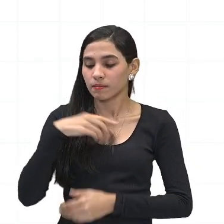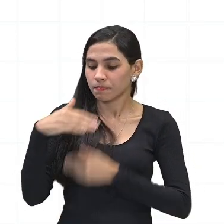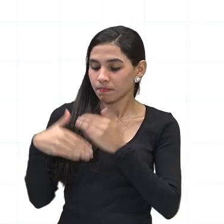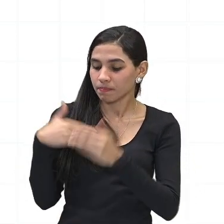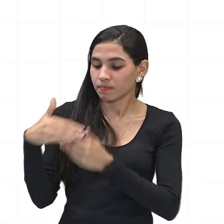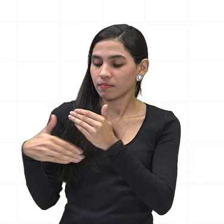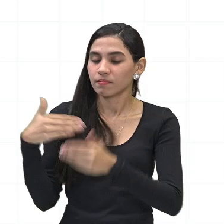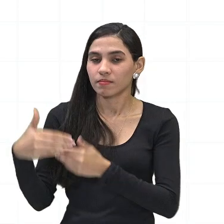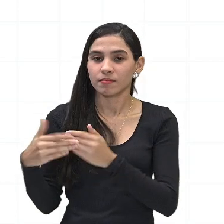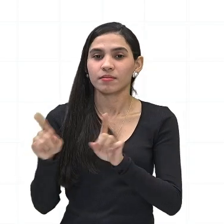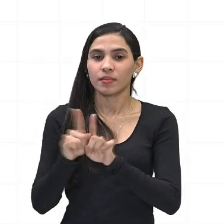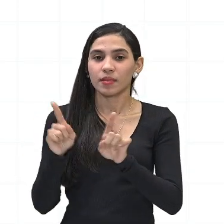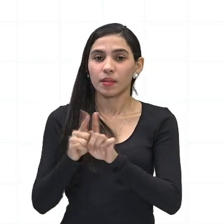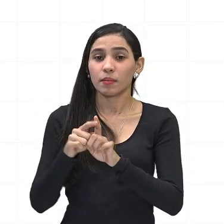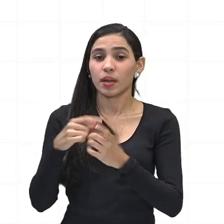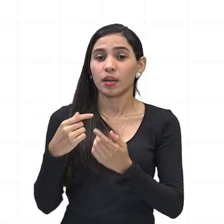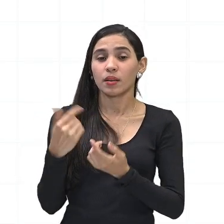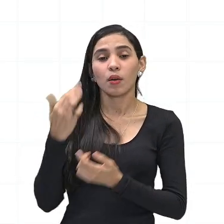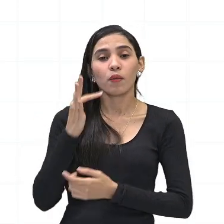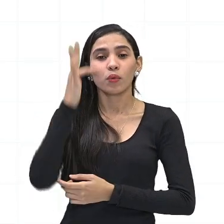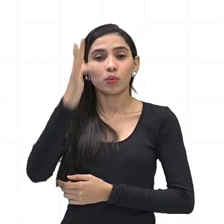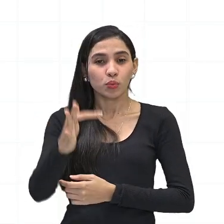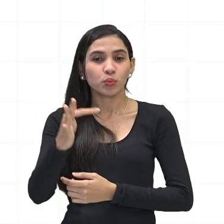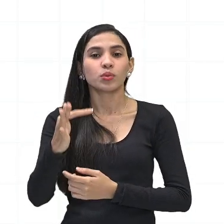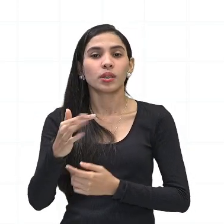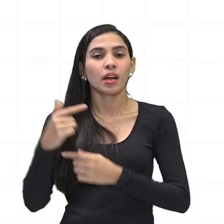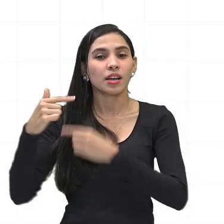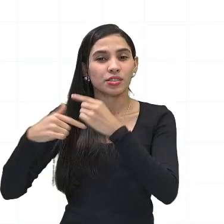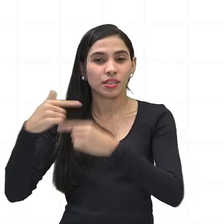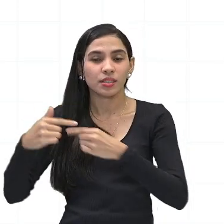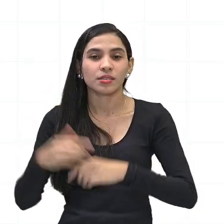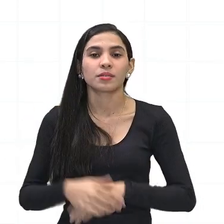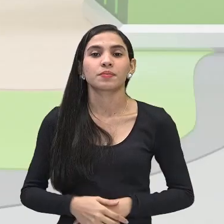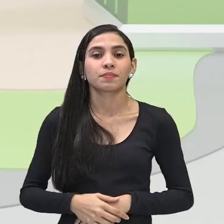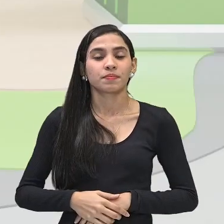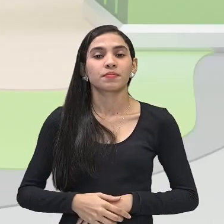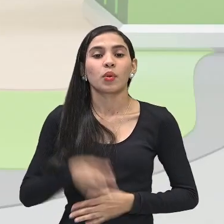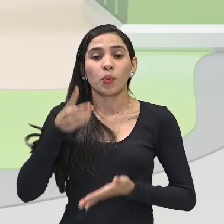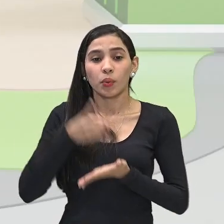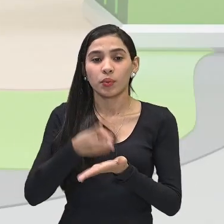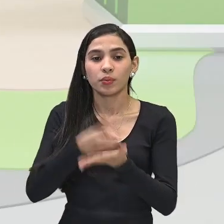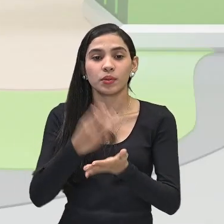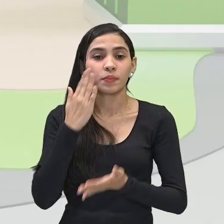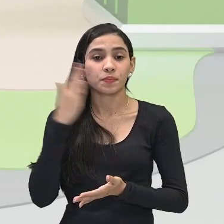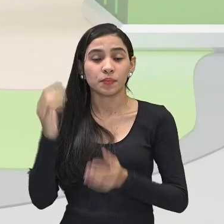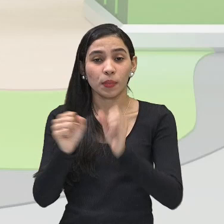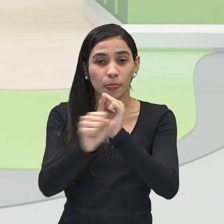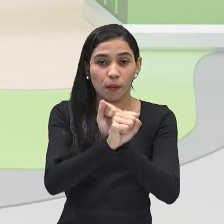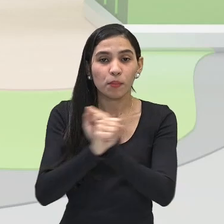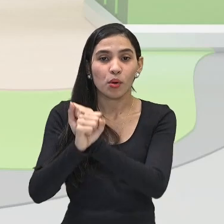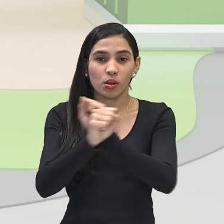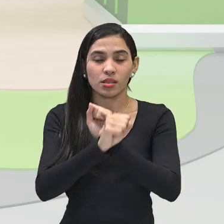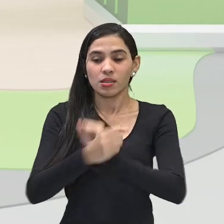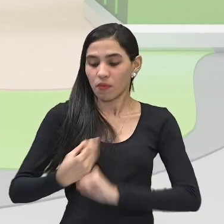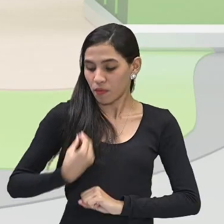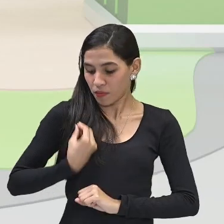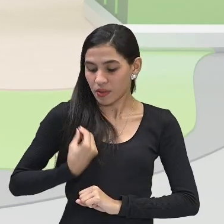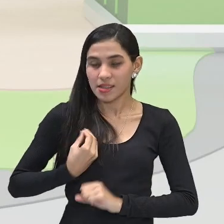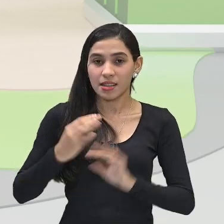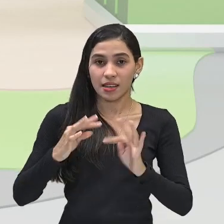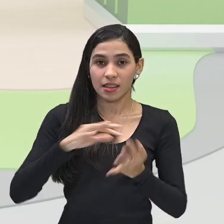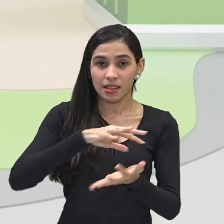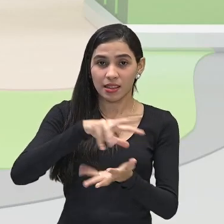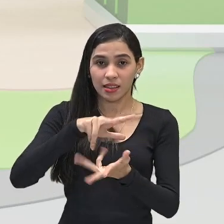para as próximas décadas. Tá bom? Então, vamos aí continuar com o estudo da proteção da vida na Terra.